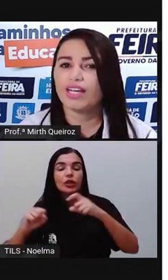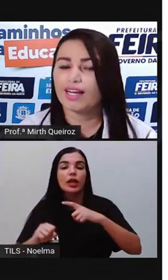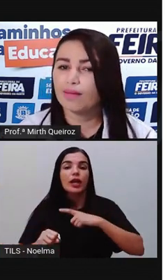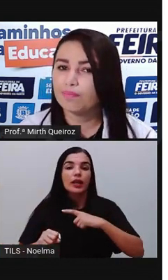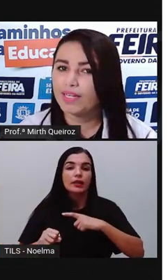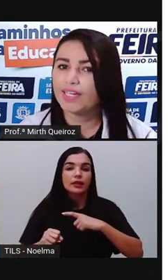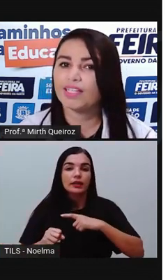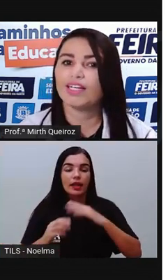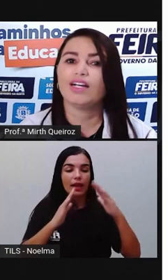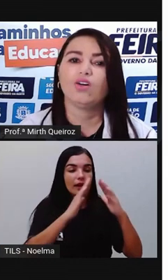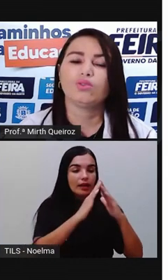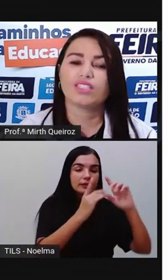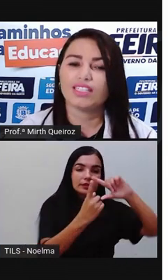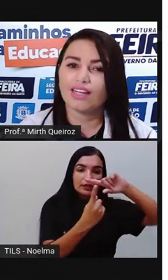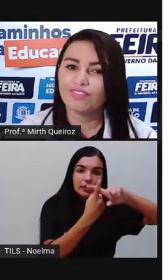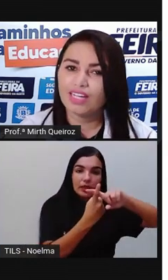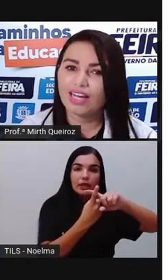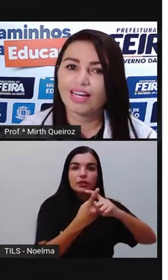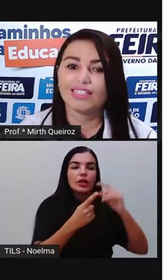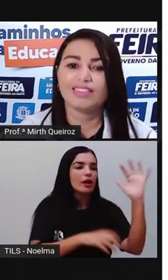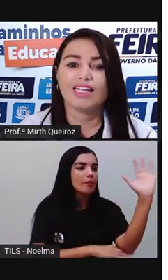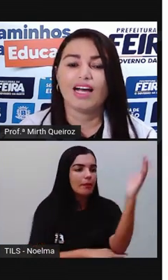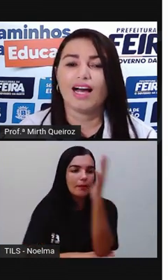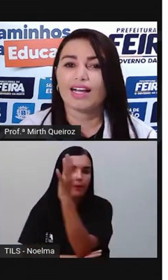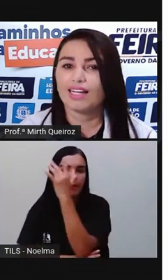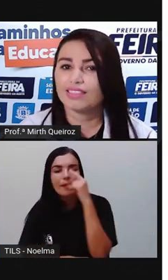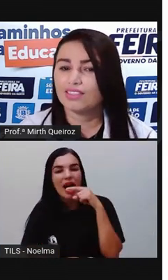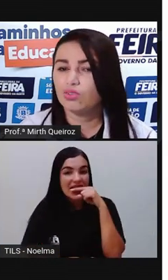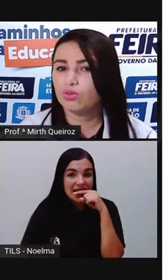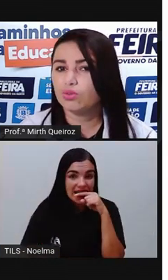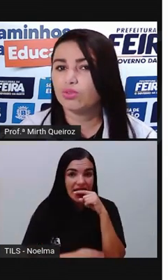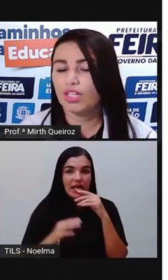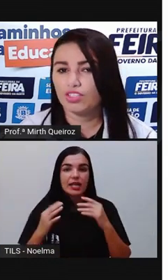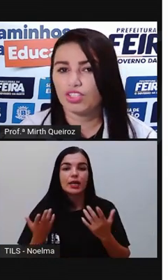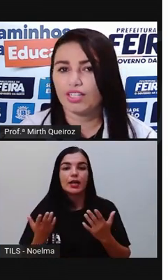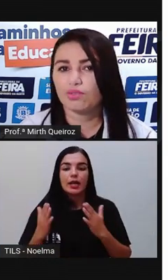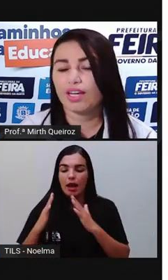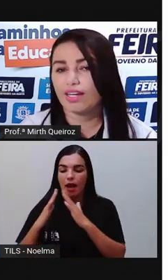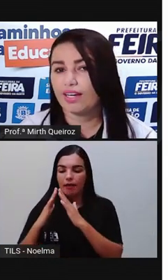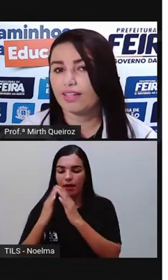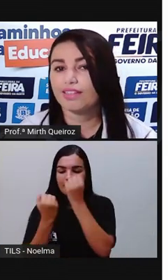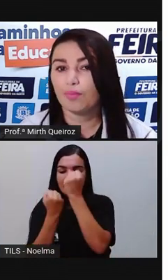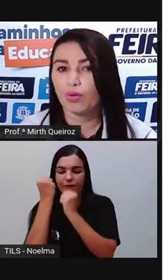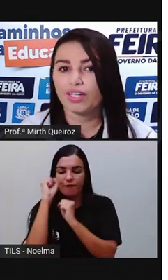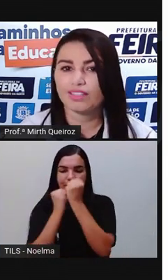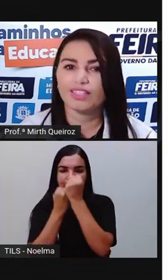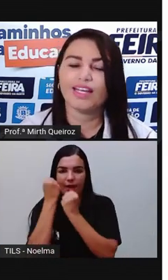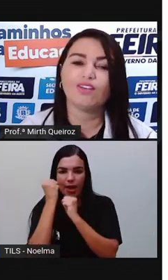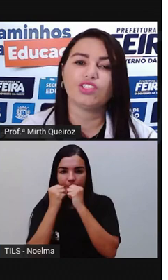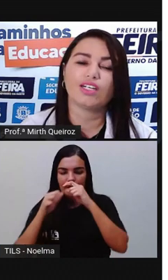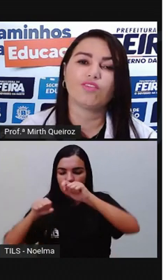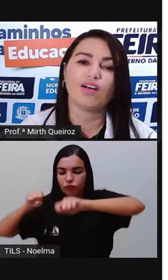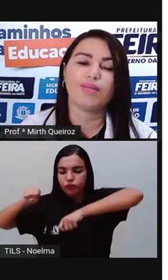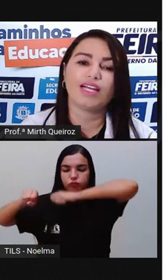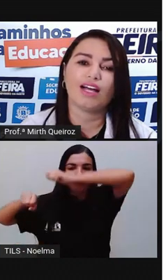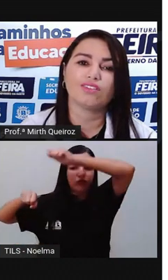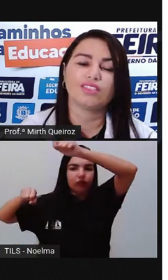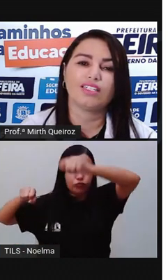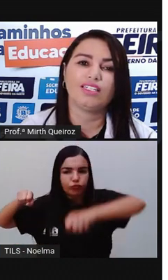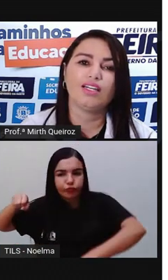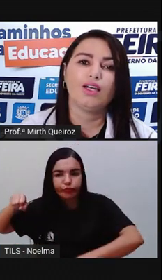vamos ter a capela, os canaviais, a casa do engenho, que é da moenda, né? Onde eram